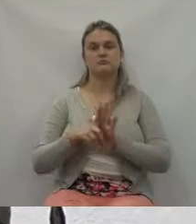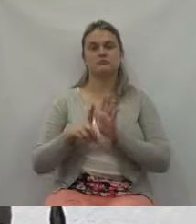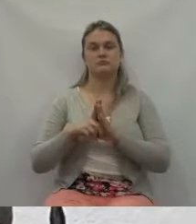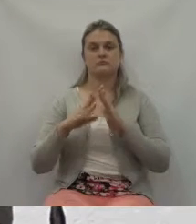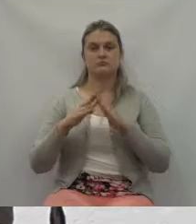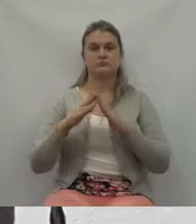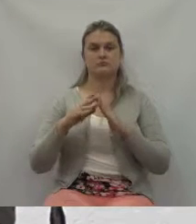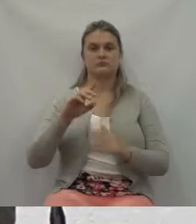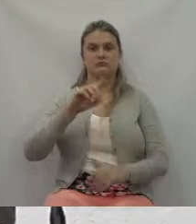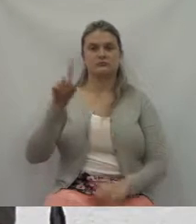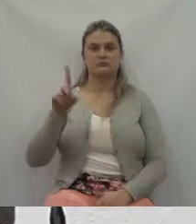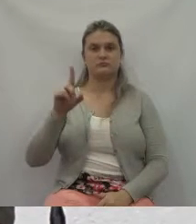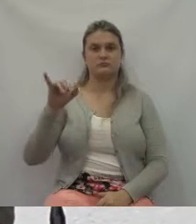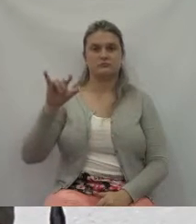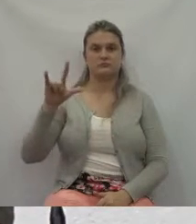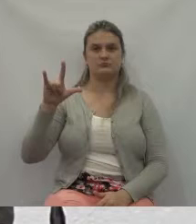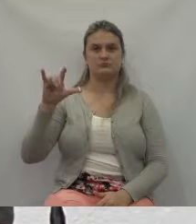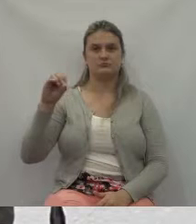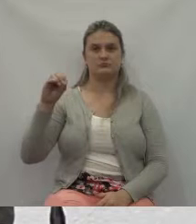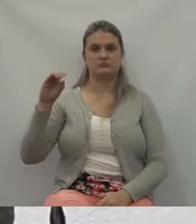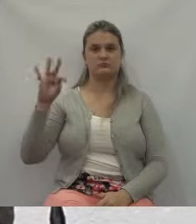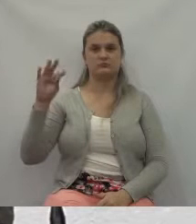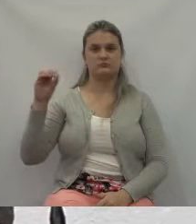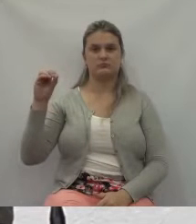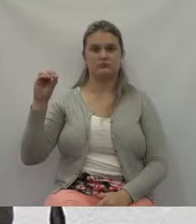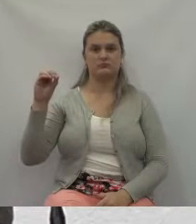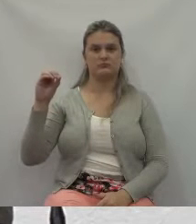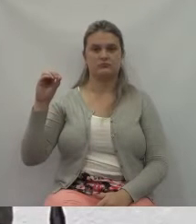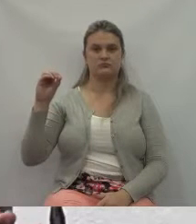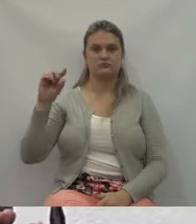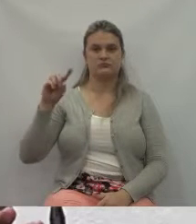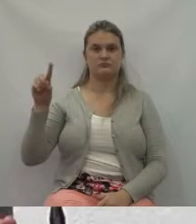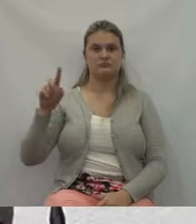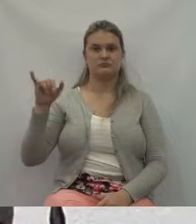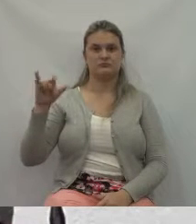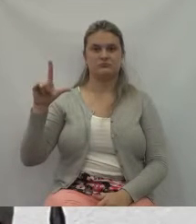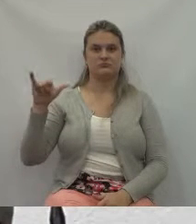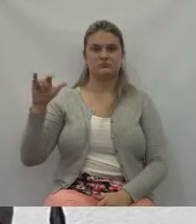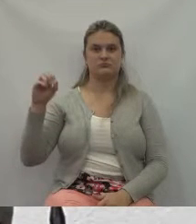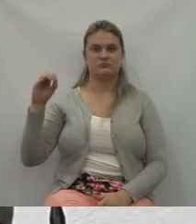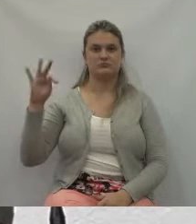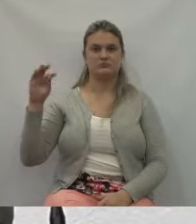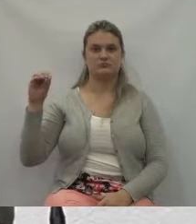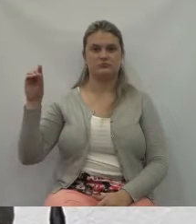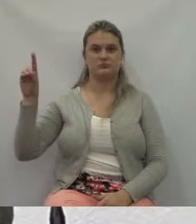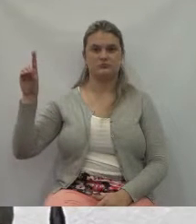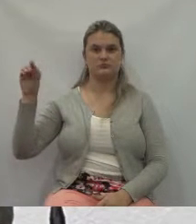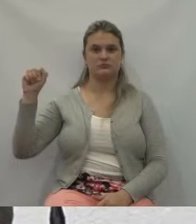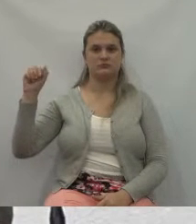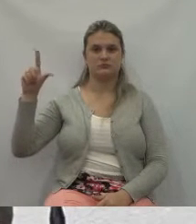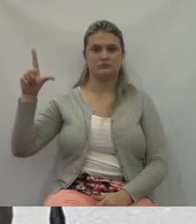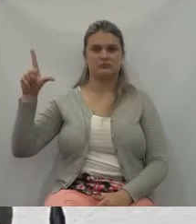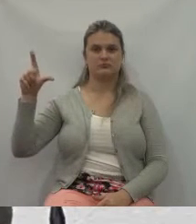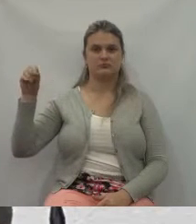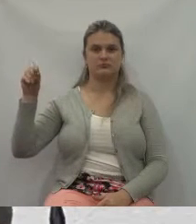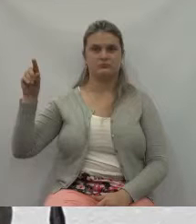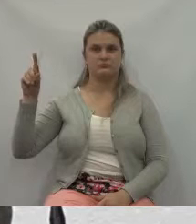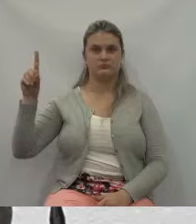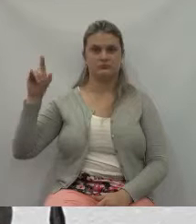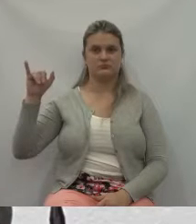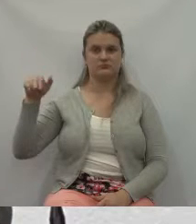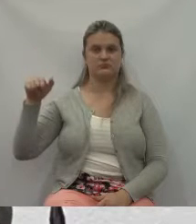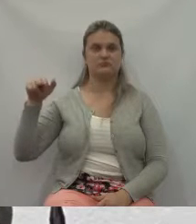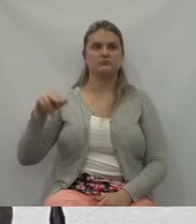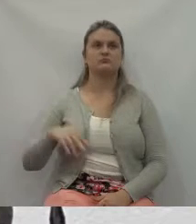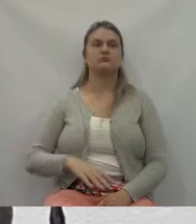vereador, ainda não, quem sabe um dia, né, Daldin, deputado também, mas ao vereador, presidente